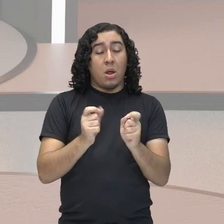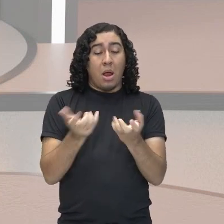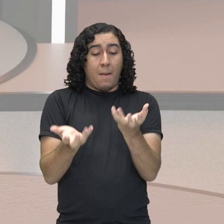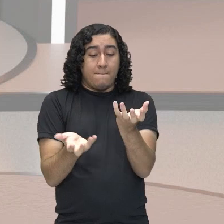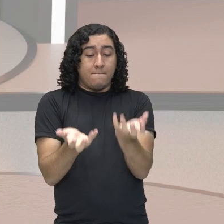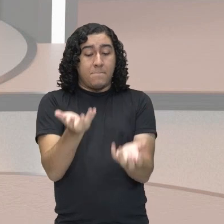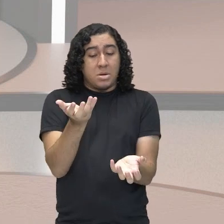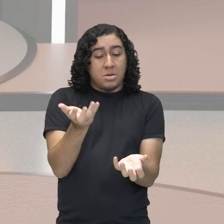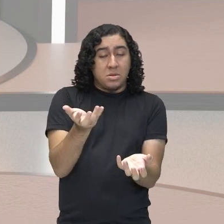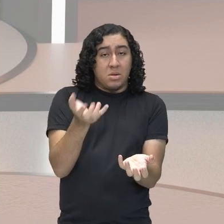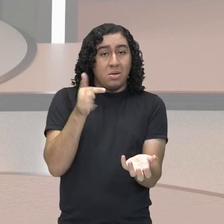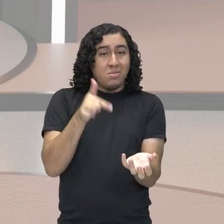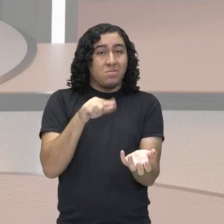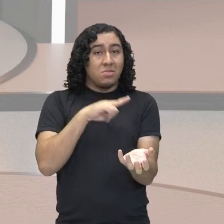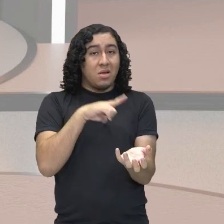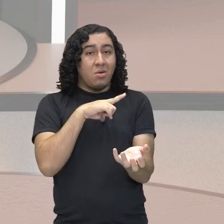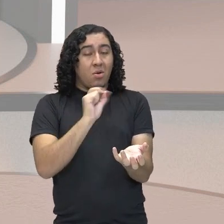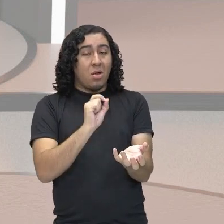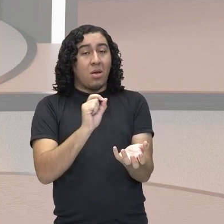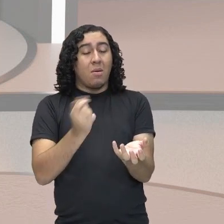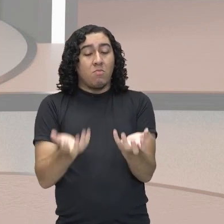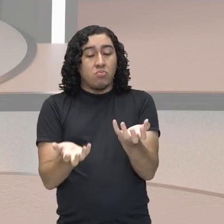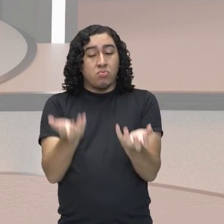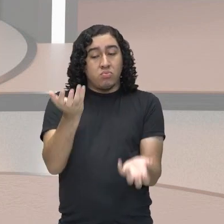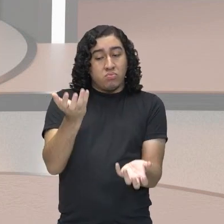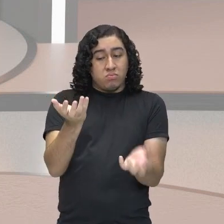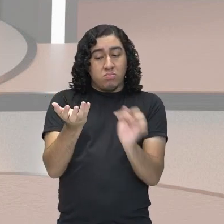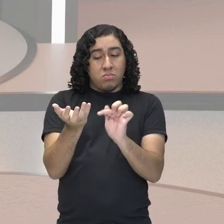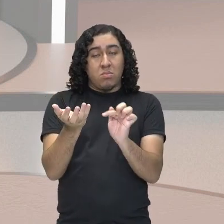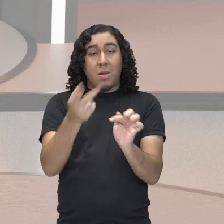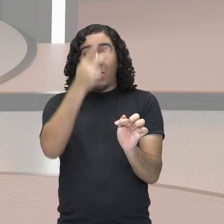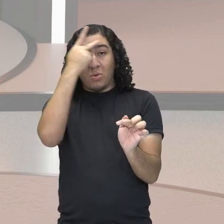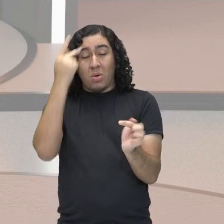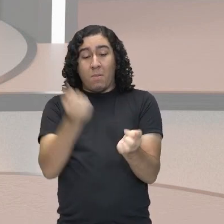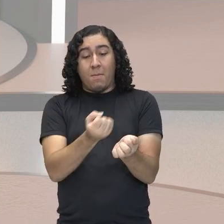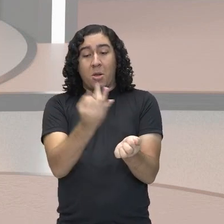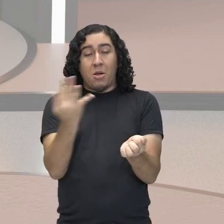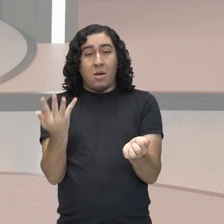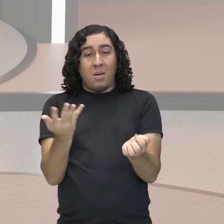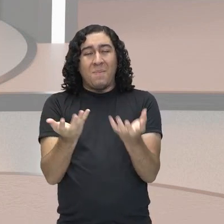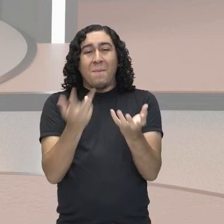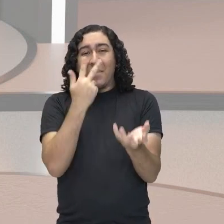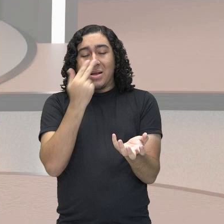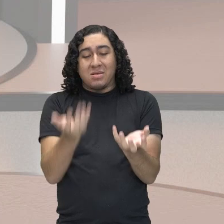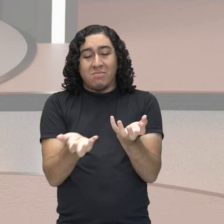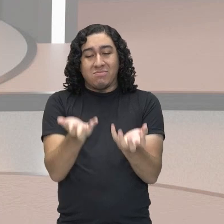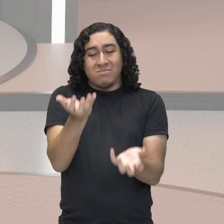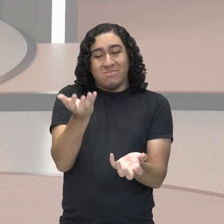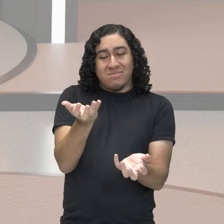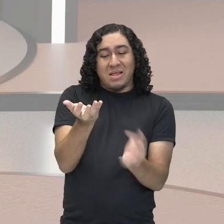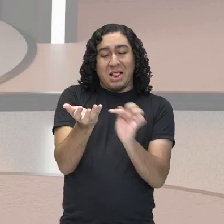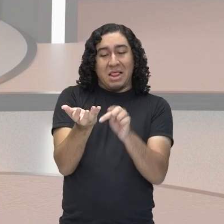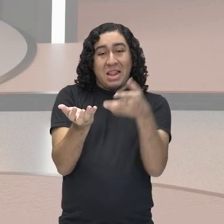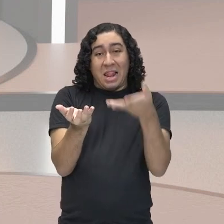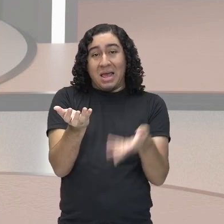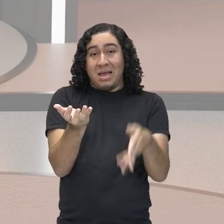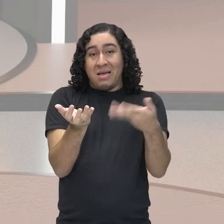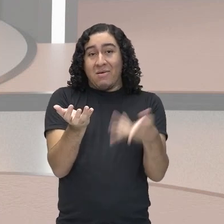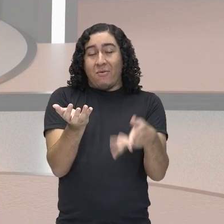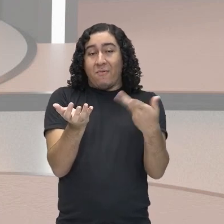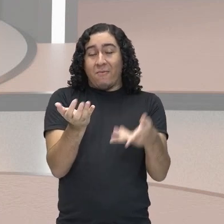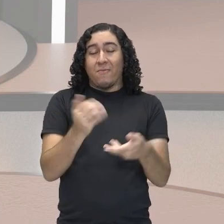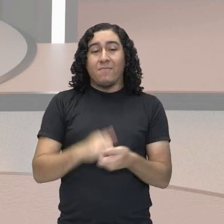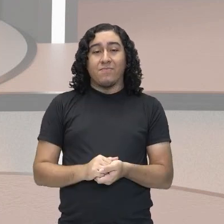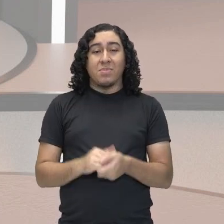onde o lado que tem mais pessoas tenha menos peso. Observem, mais uma vez, o